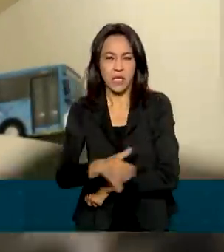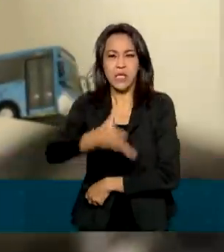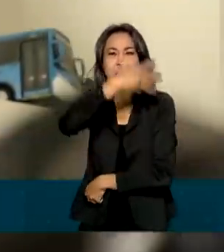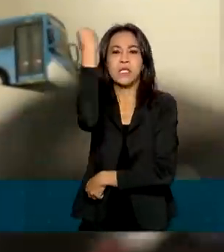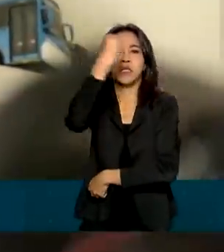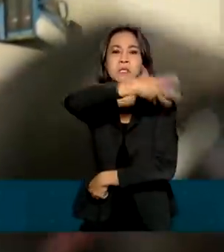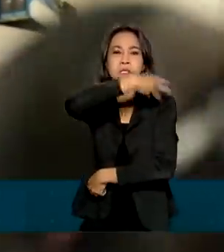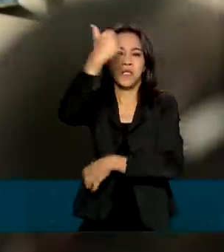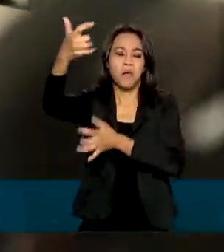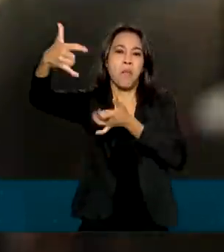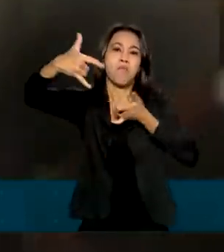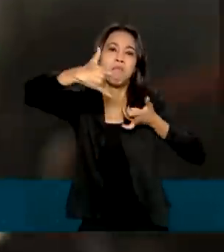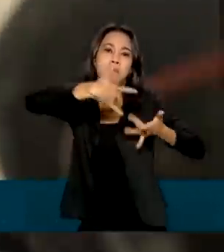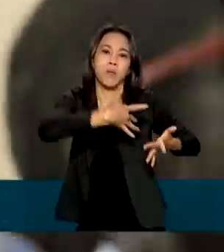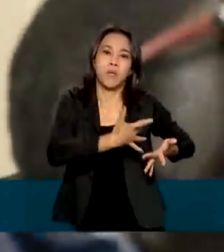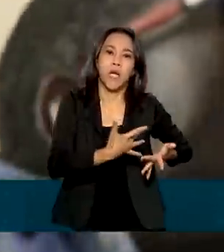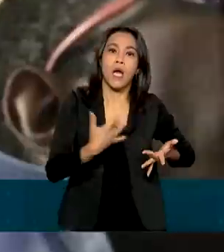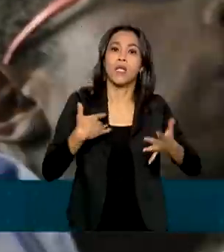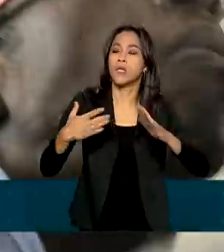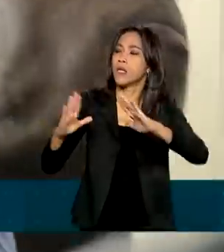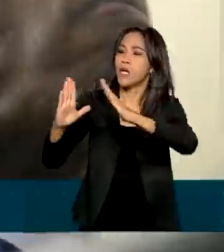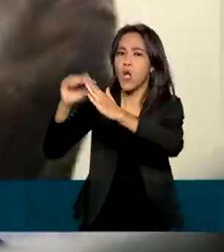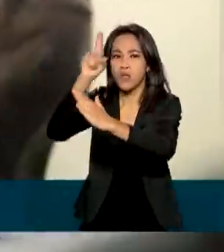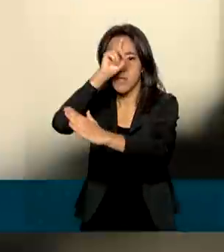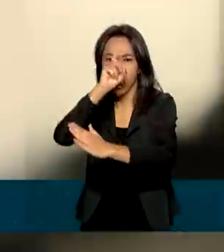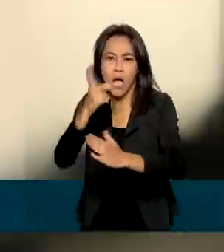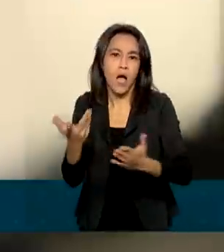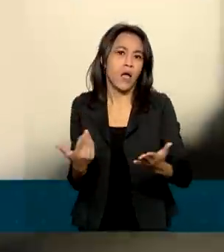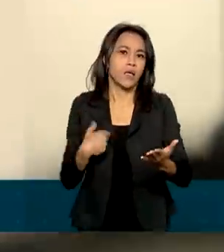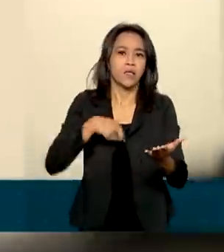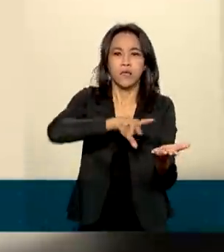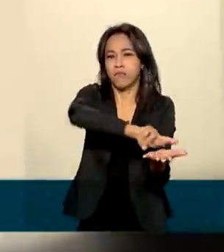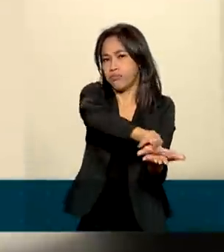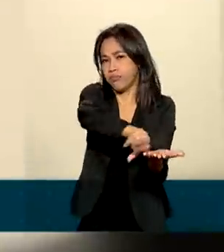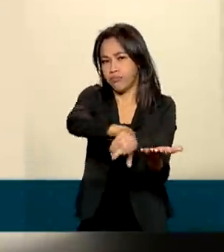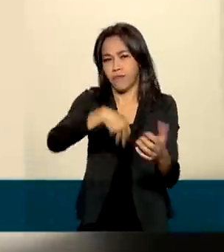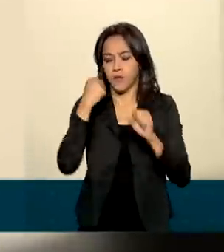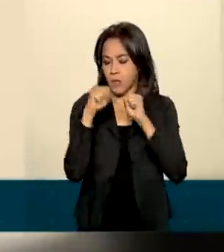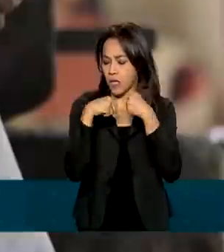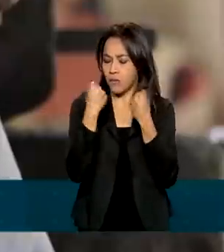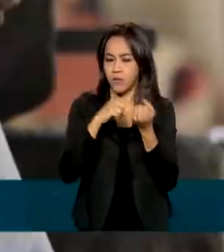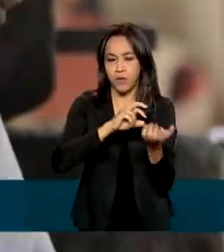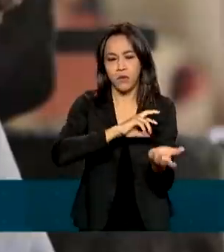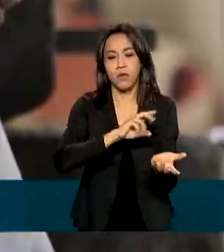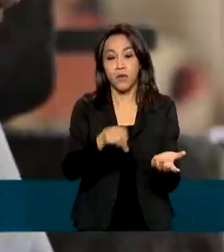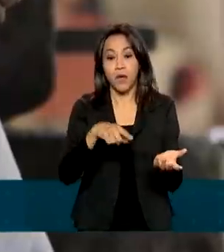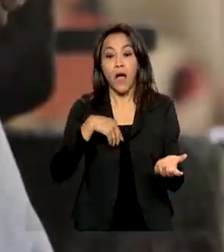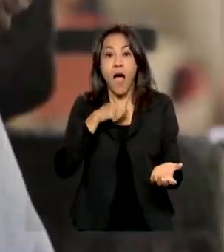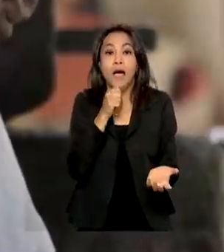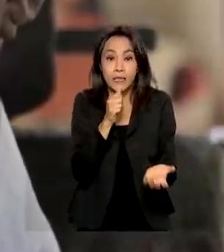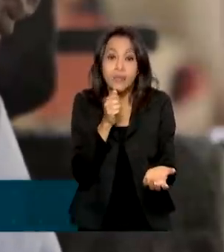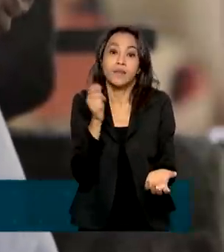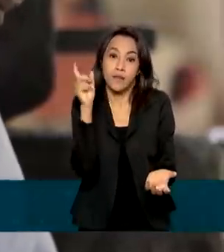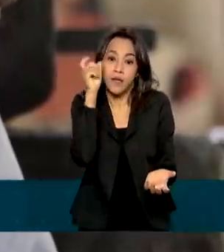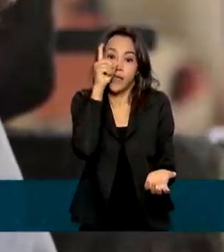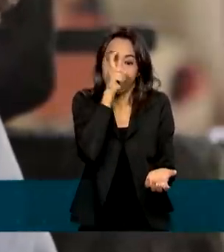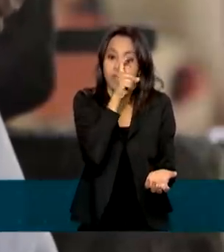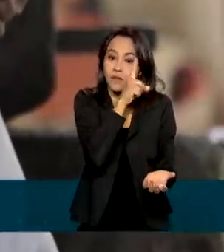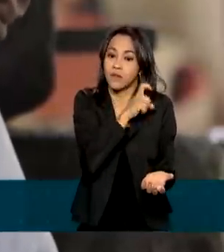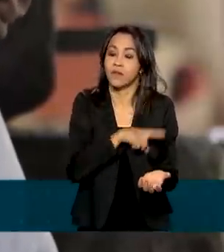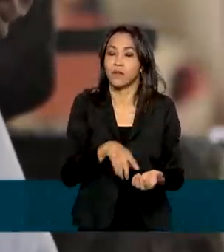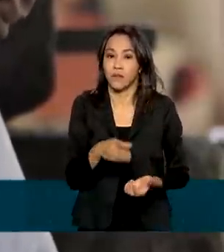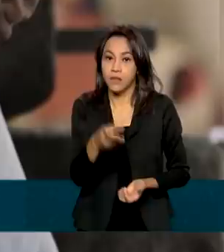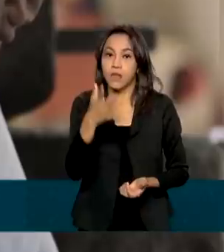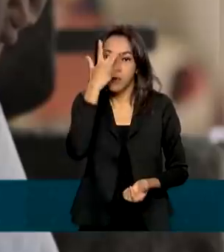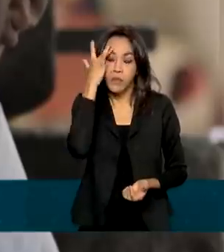As iam para onde? Iam para os hospitais, iam para as clínicas, iam fazer fisioterapia e só. Ainda é muito difícil as pessoas